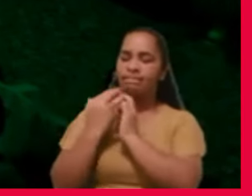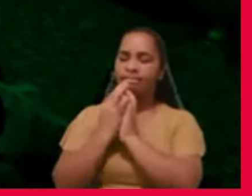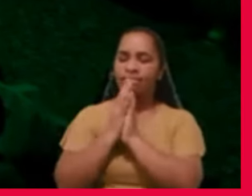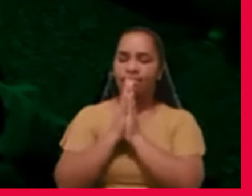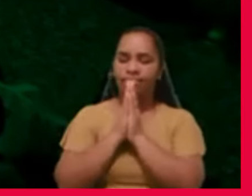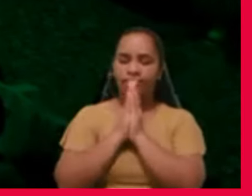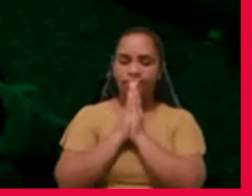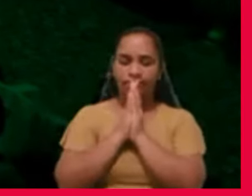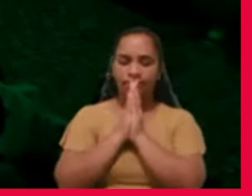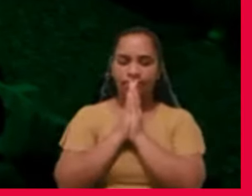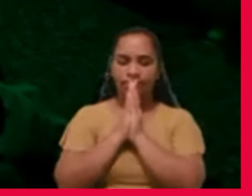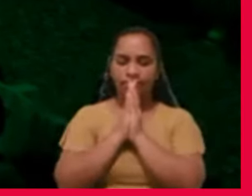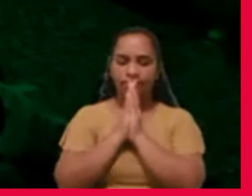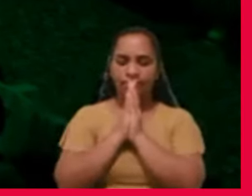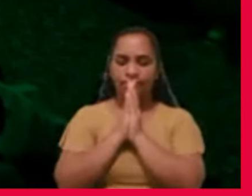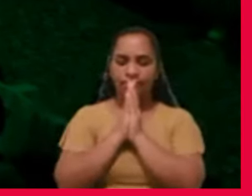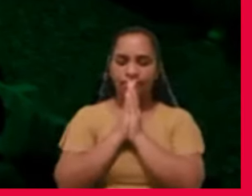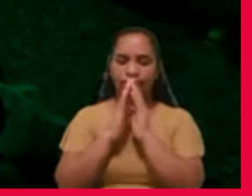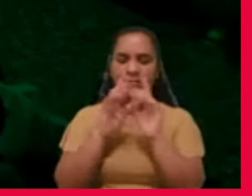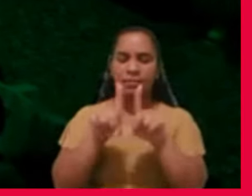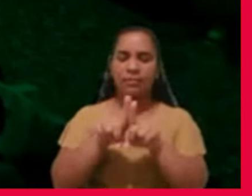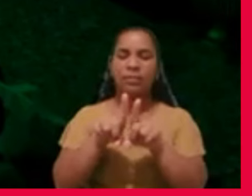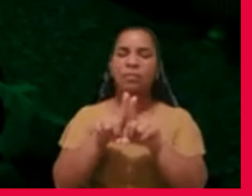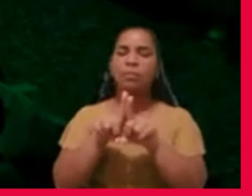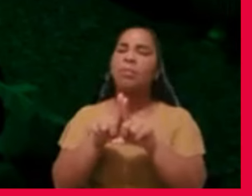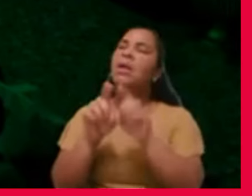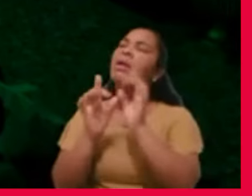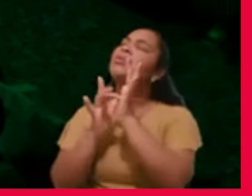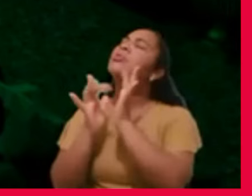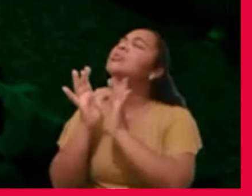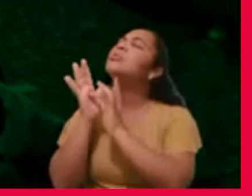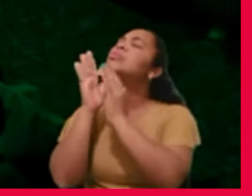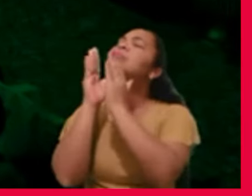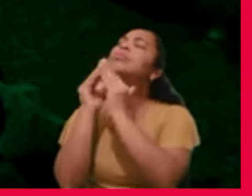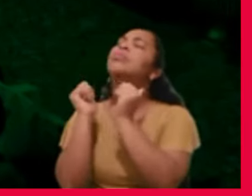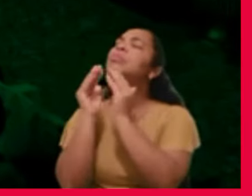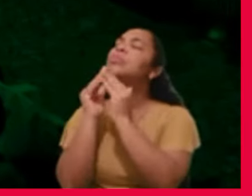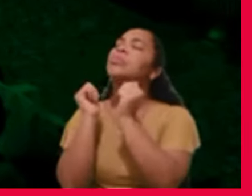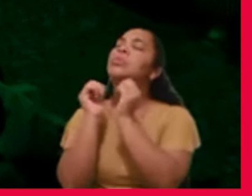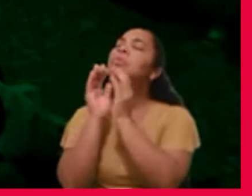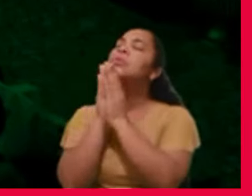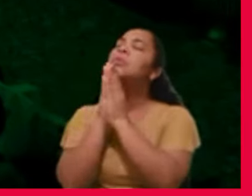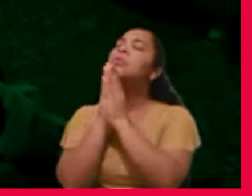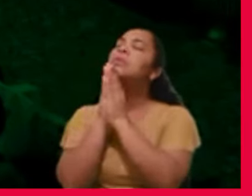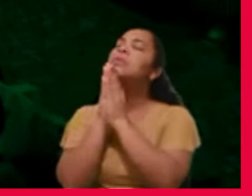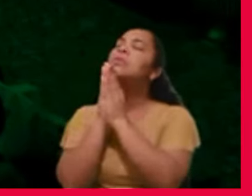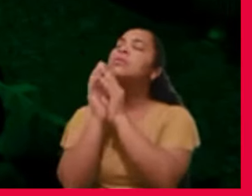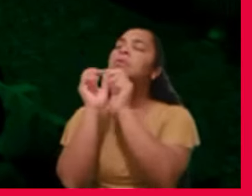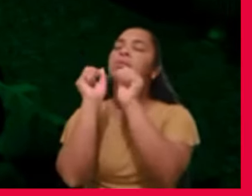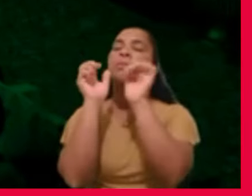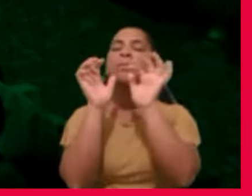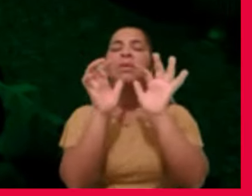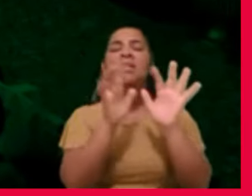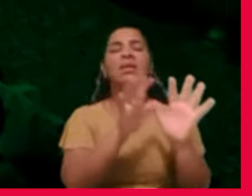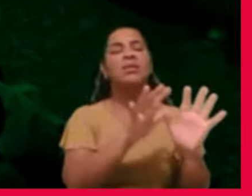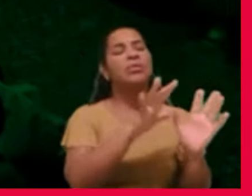Também te pedimos, Jesus, pelos espíritos obsessores